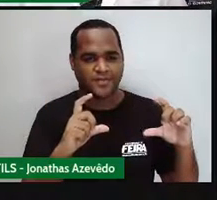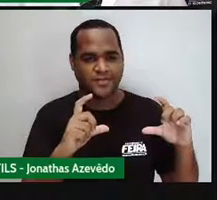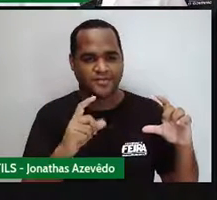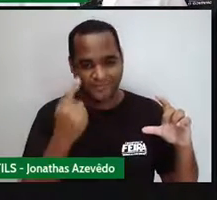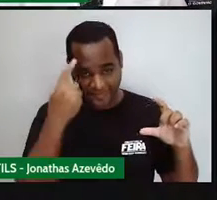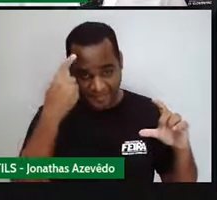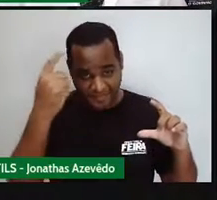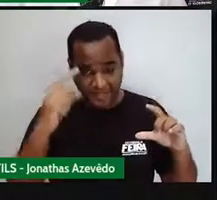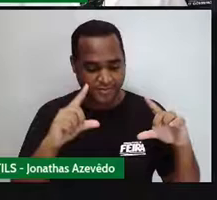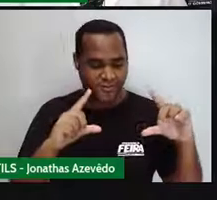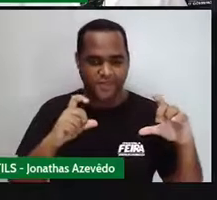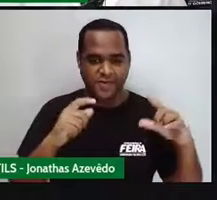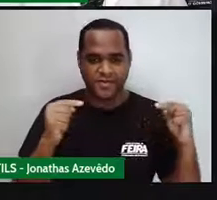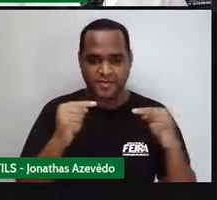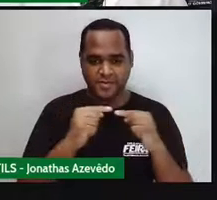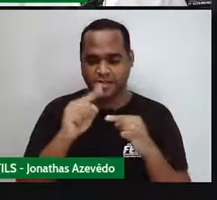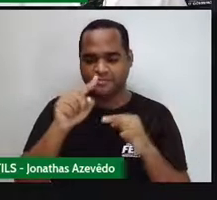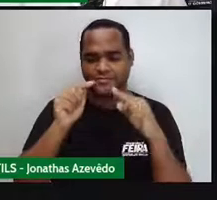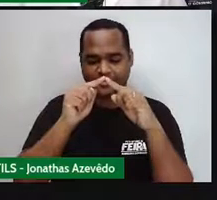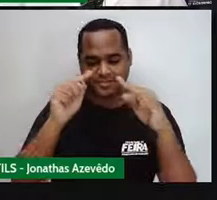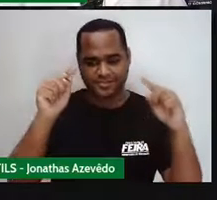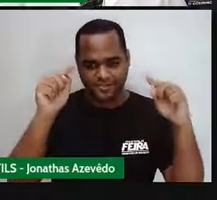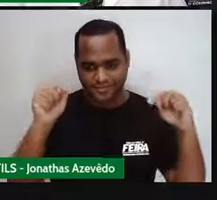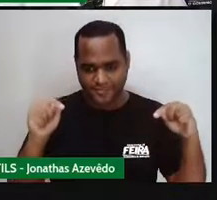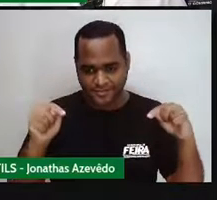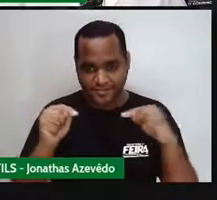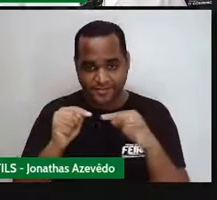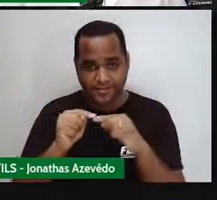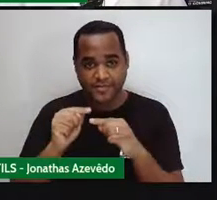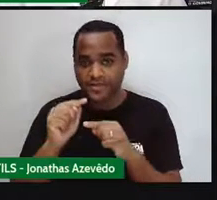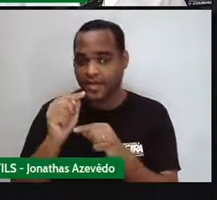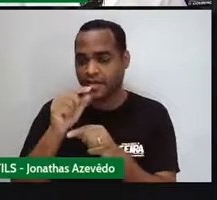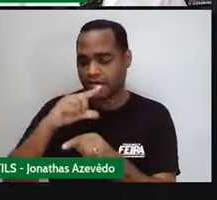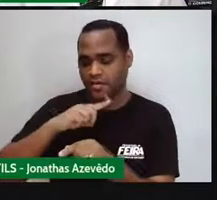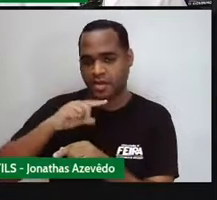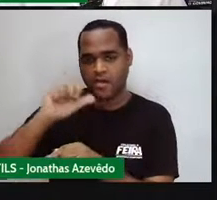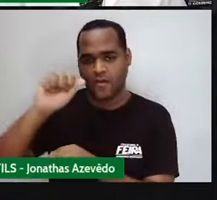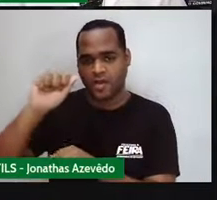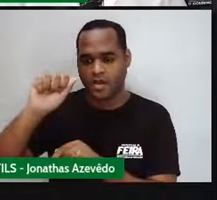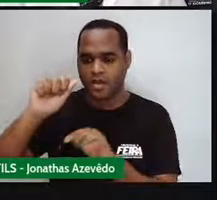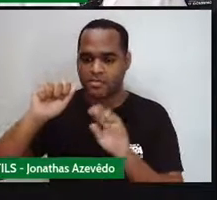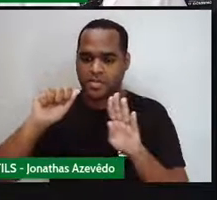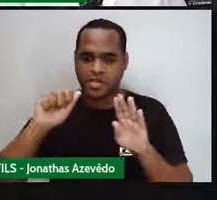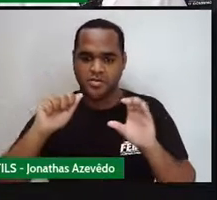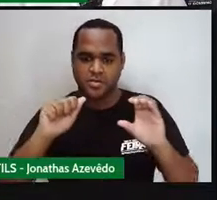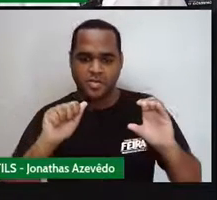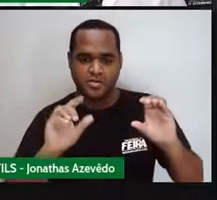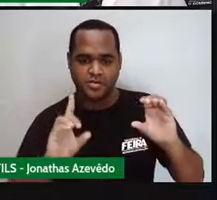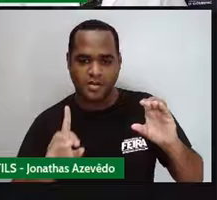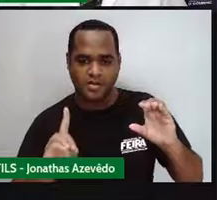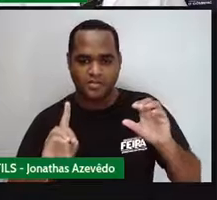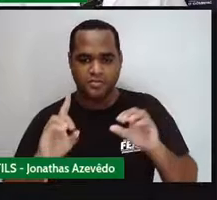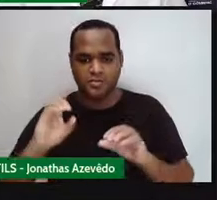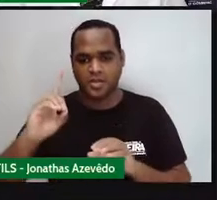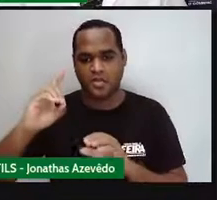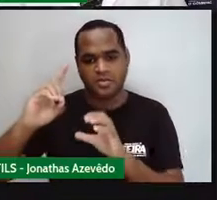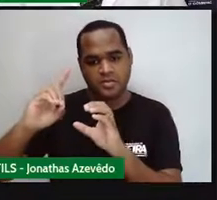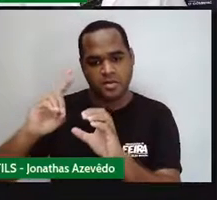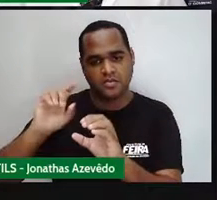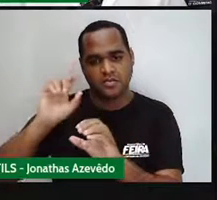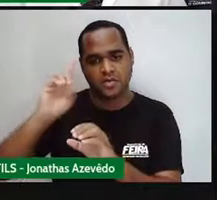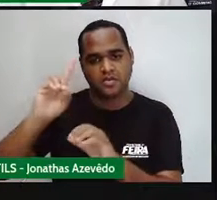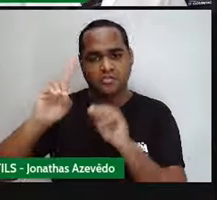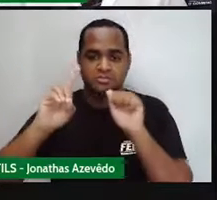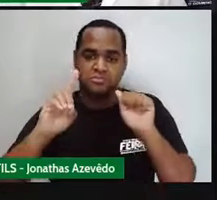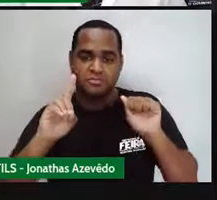vamos pensar no retângulo, né? Ligando ali o A com o B, o B com o C, o C com o D, o D com o A,